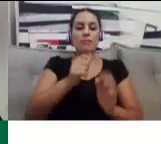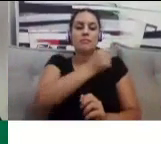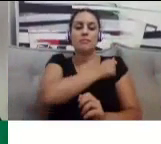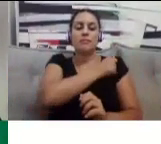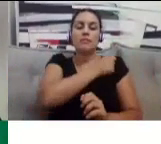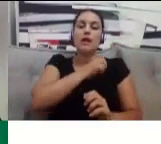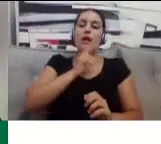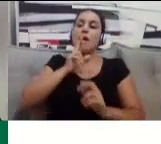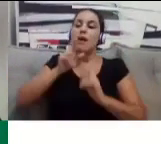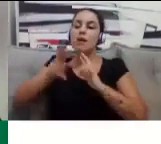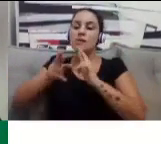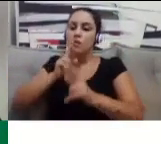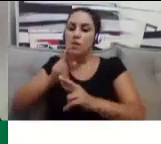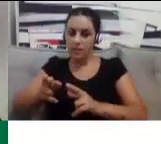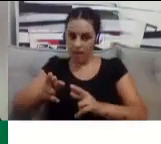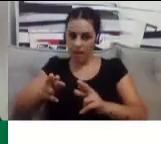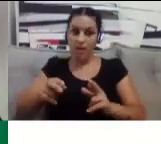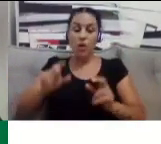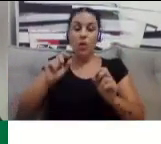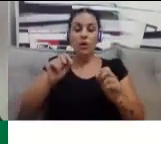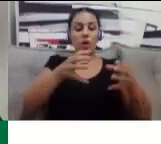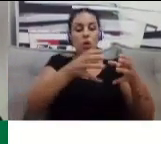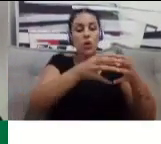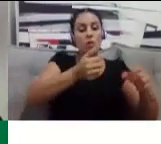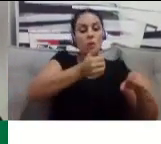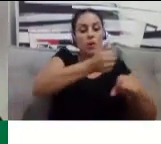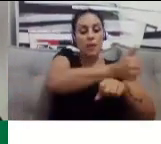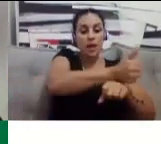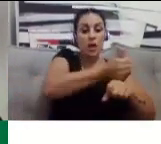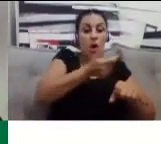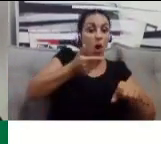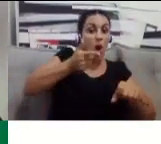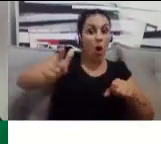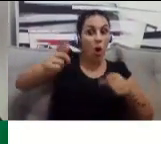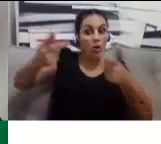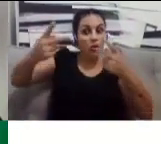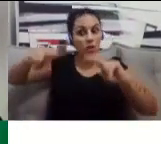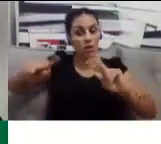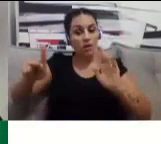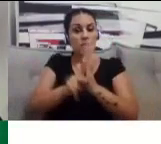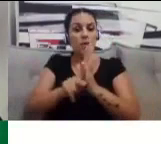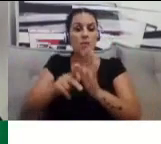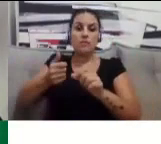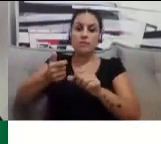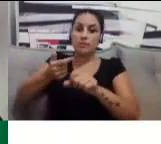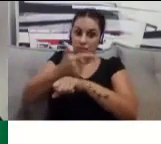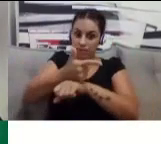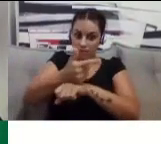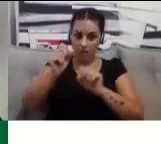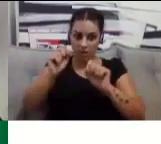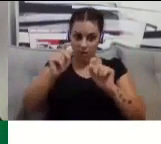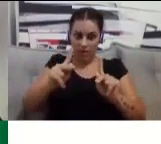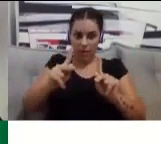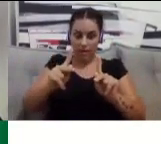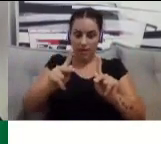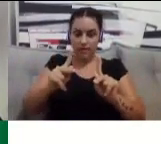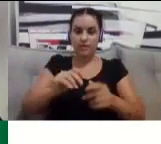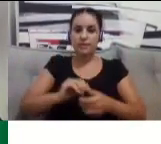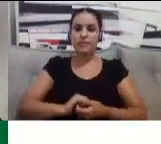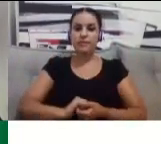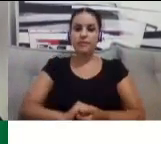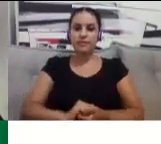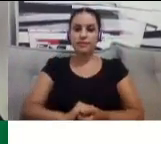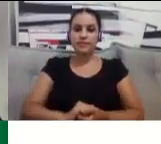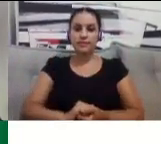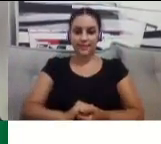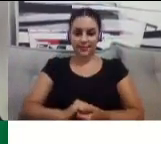para os alunos do segundo período, tá? Então, tanto o primeiro e o segundo período,